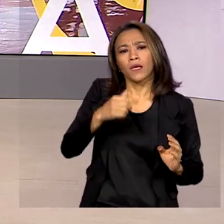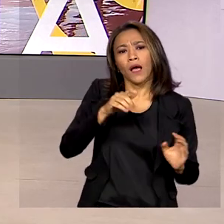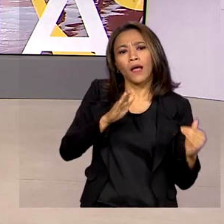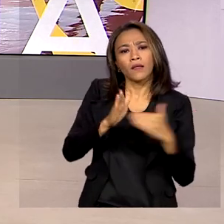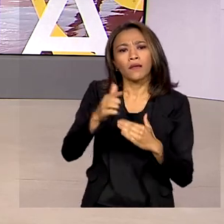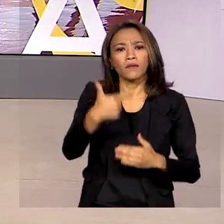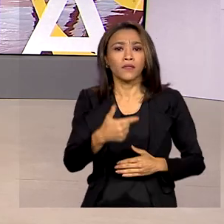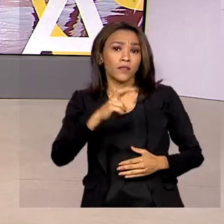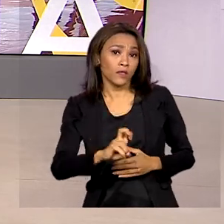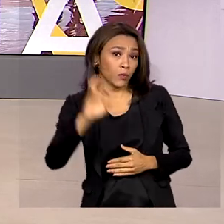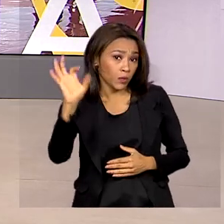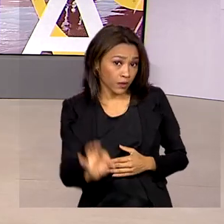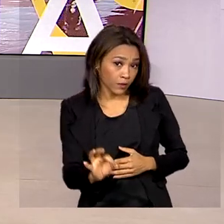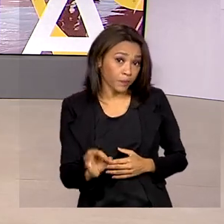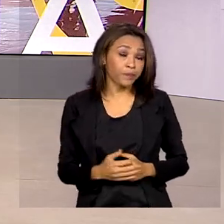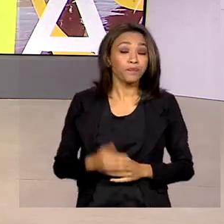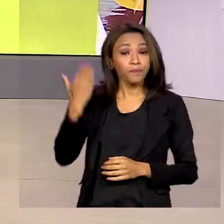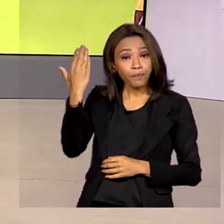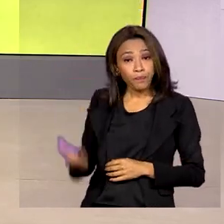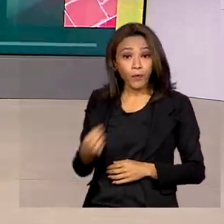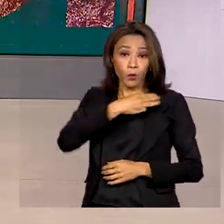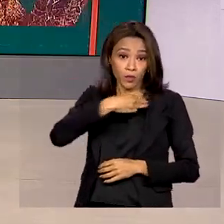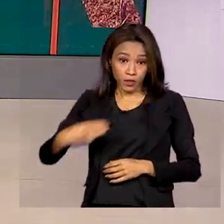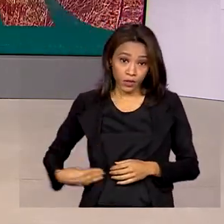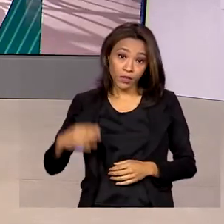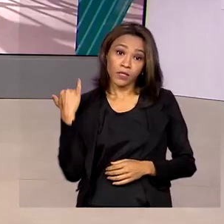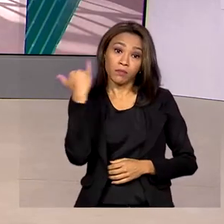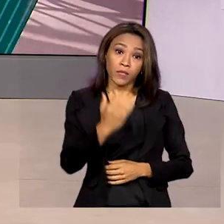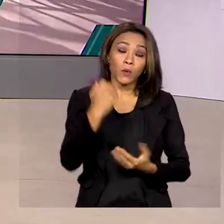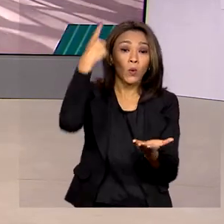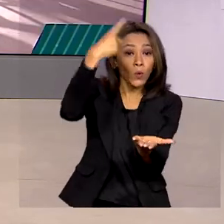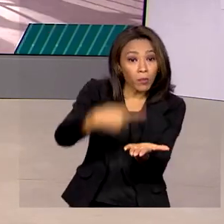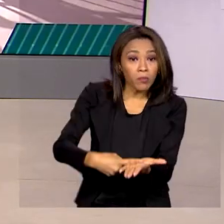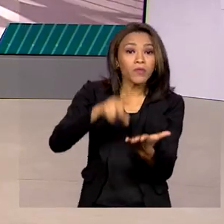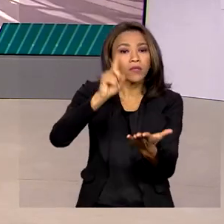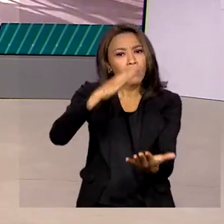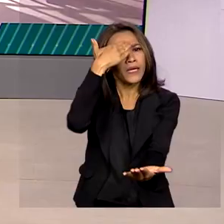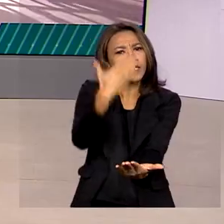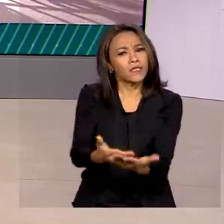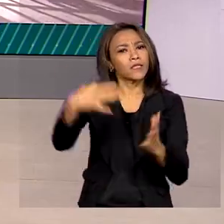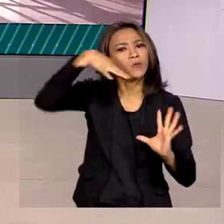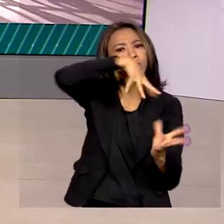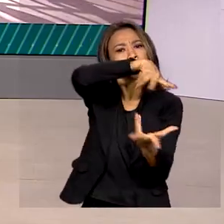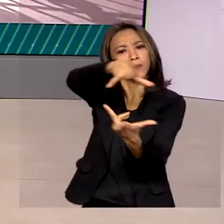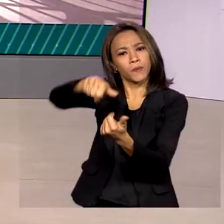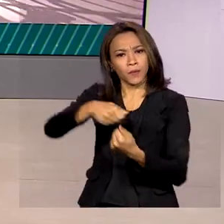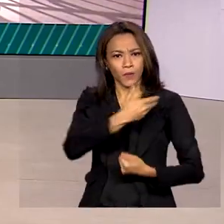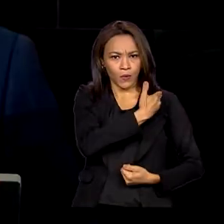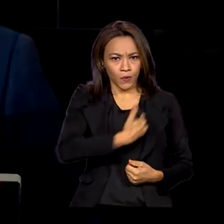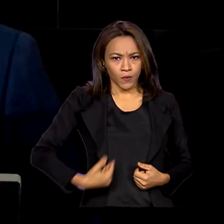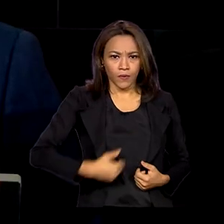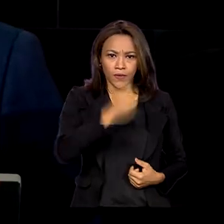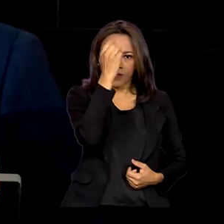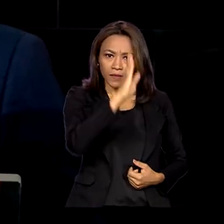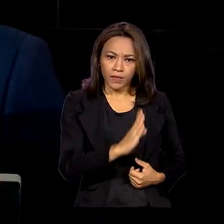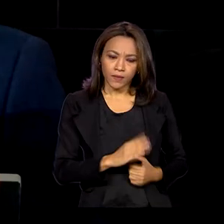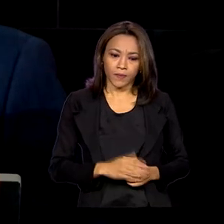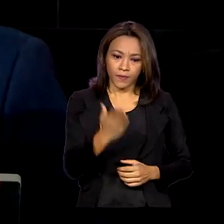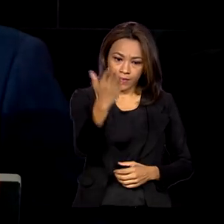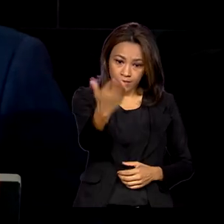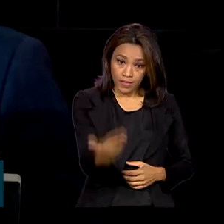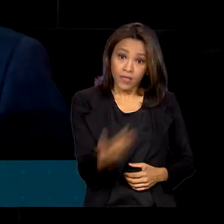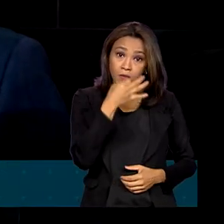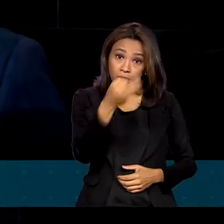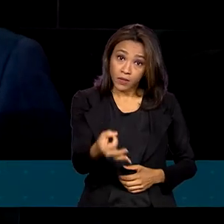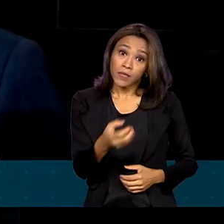dessa demanda. Segundo o ministro, o acordo representa a credibilidade internacional no governo brasileiro. Se o Brasil vai